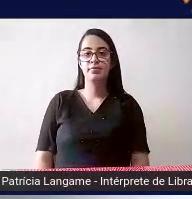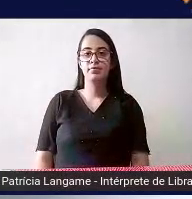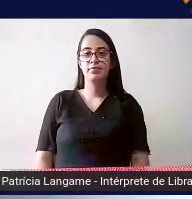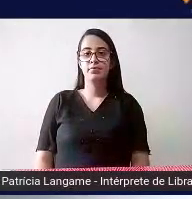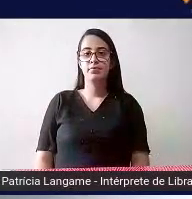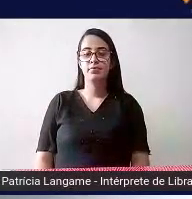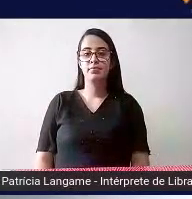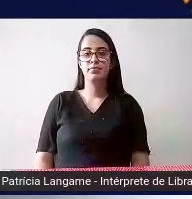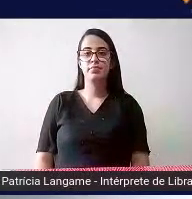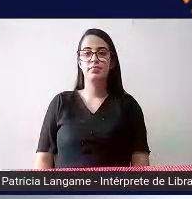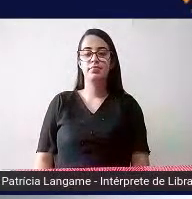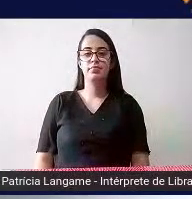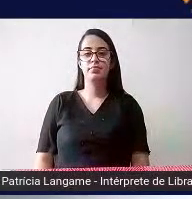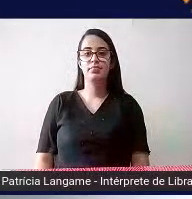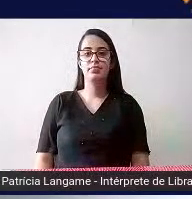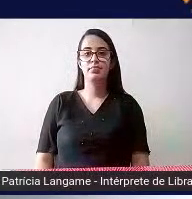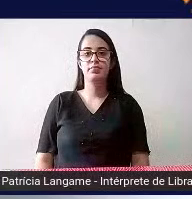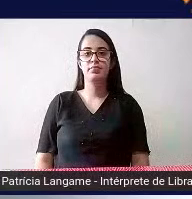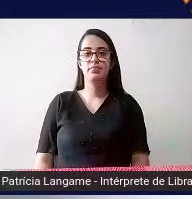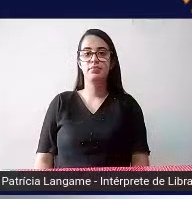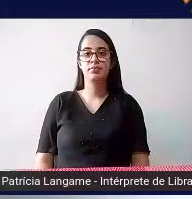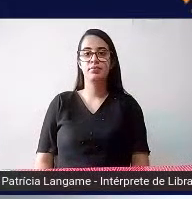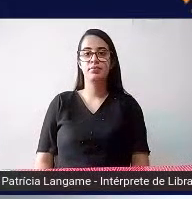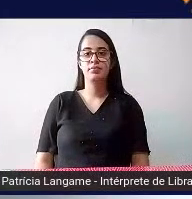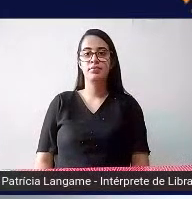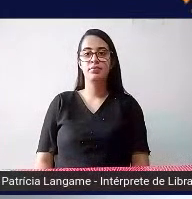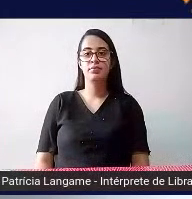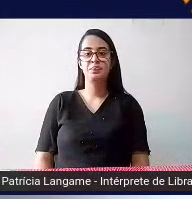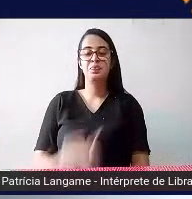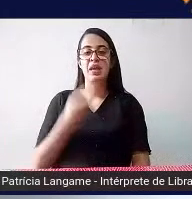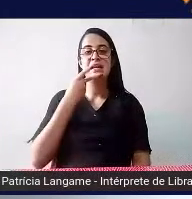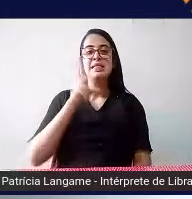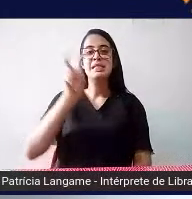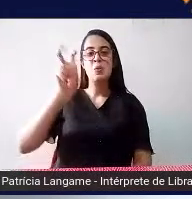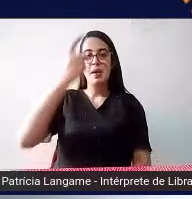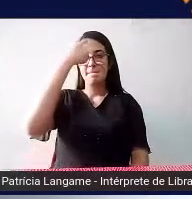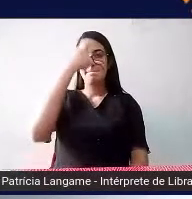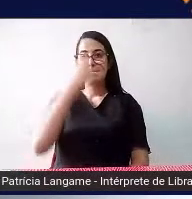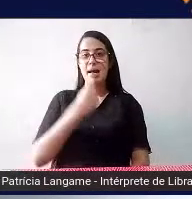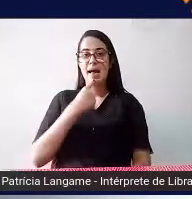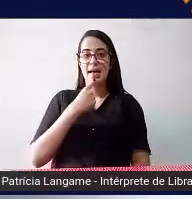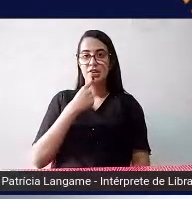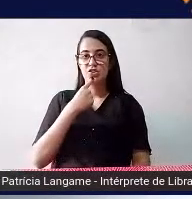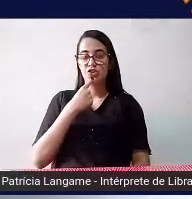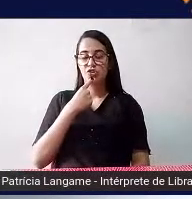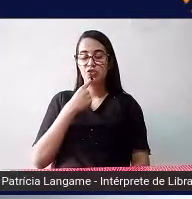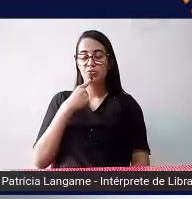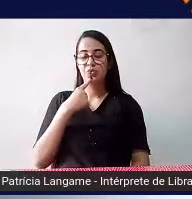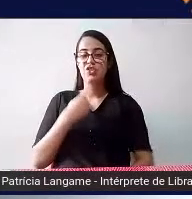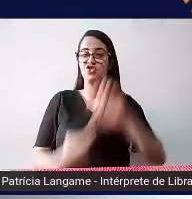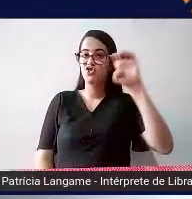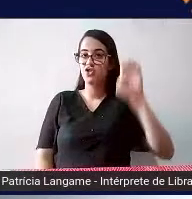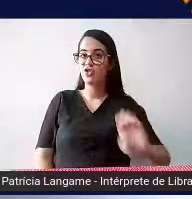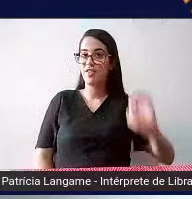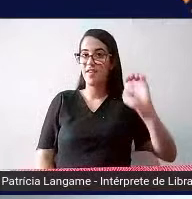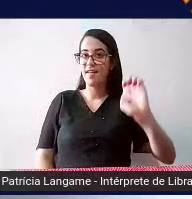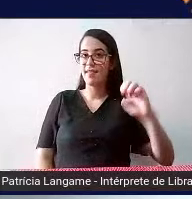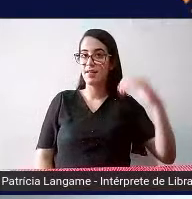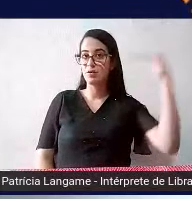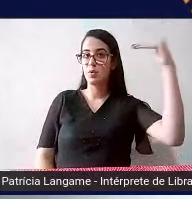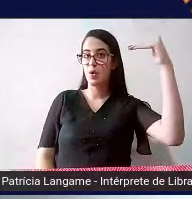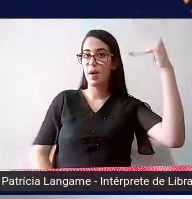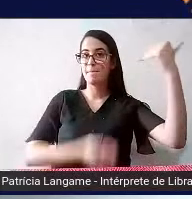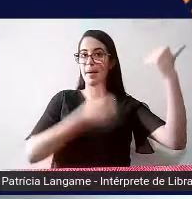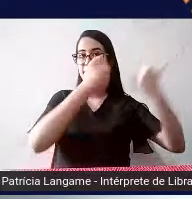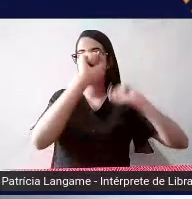Aguinaldo bom então temos cinco imagens na tela da esquerda do canto superior esquerdo é uma máquina é uma